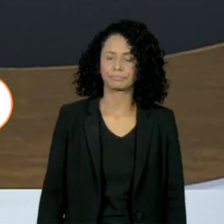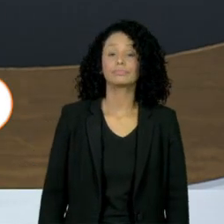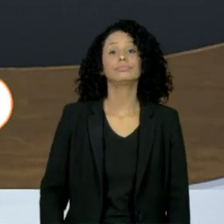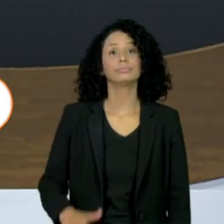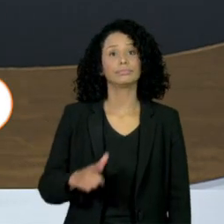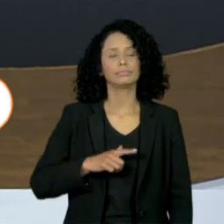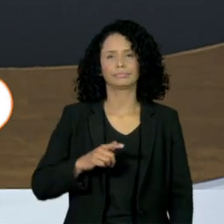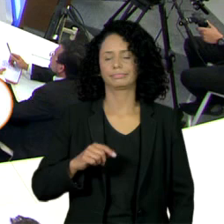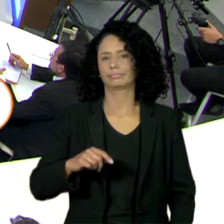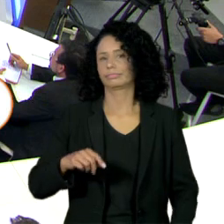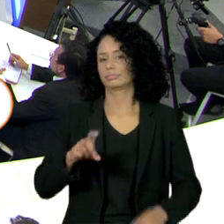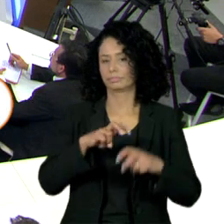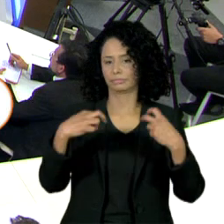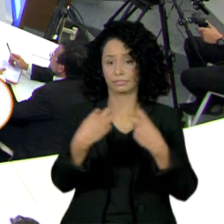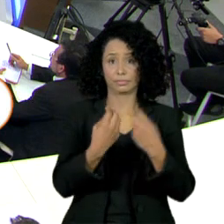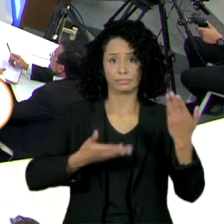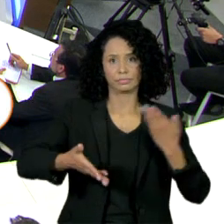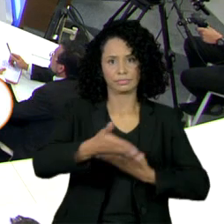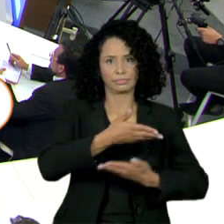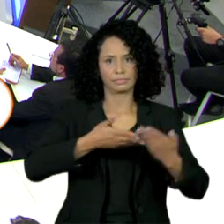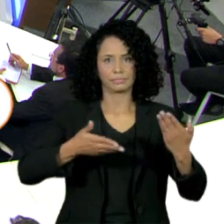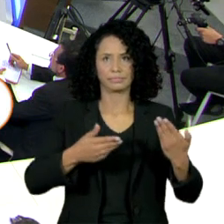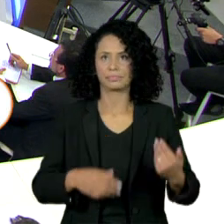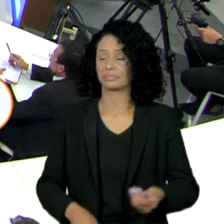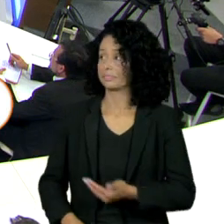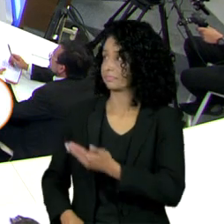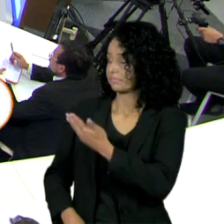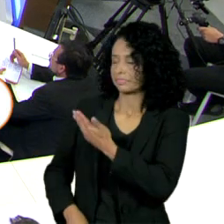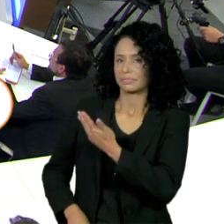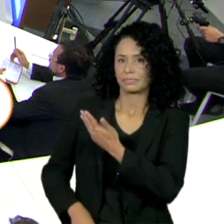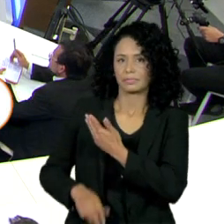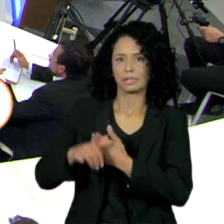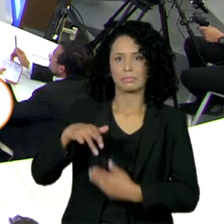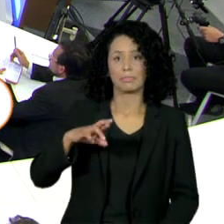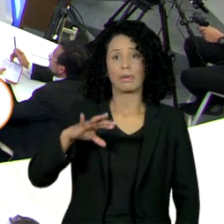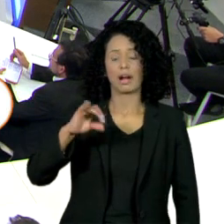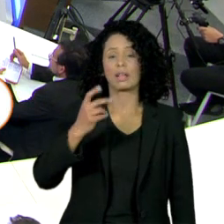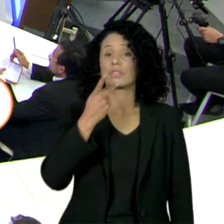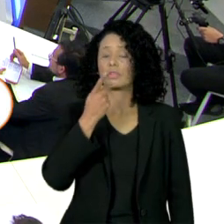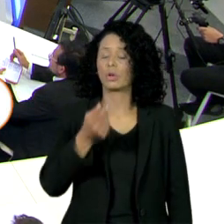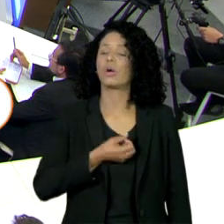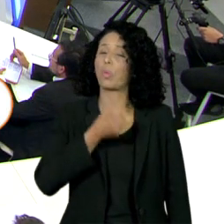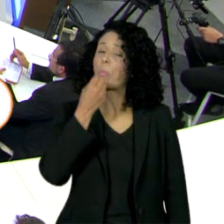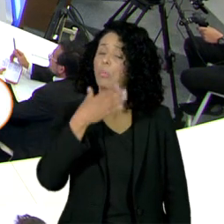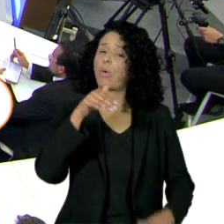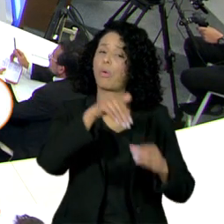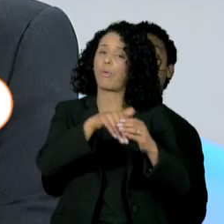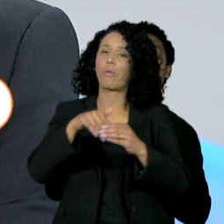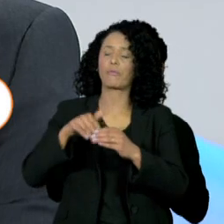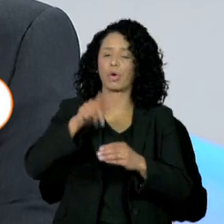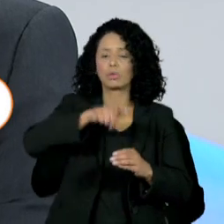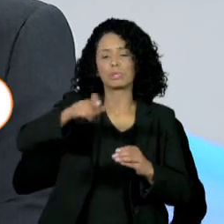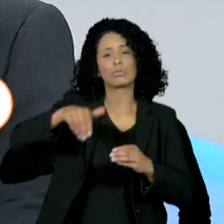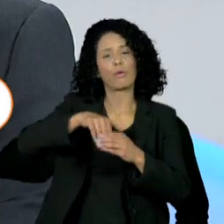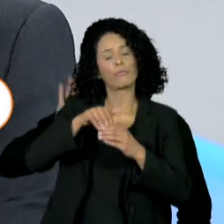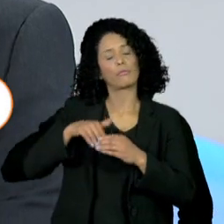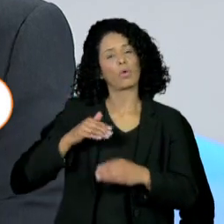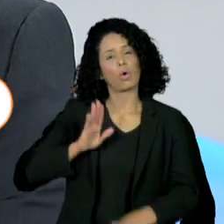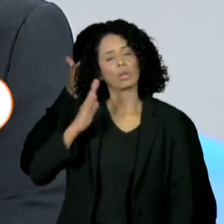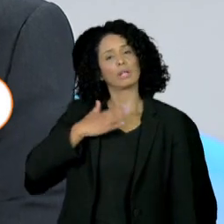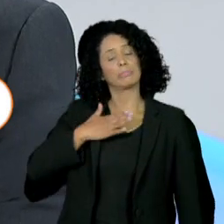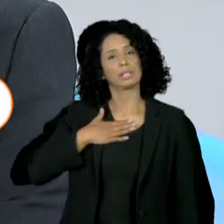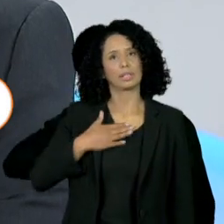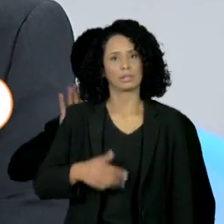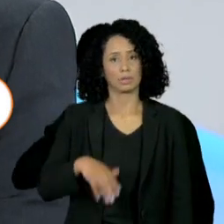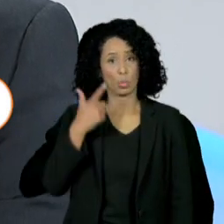jornalista Vera Magalhães, Março França disse que é bom de voto e tem grandes chances de se eleger. Eu tive mais de